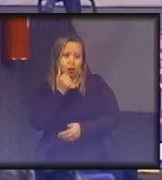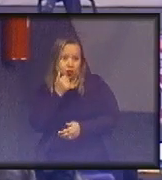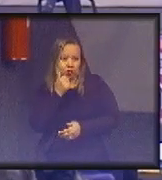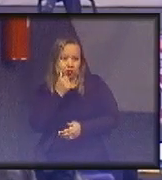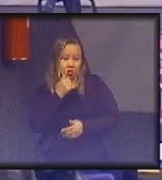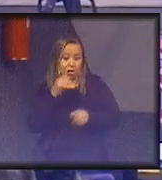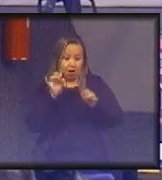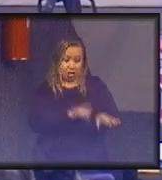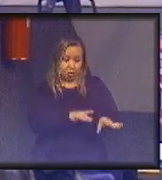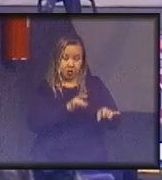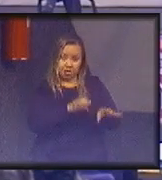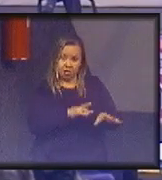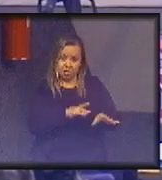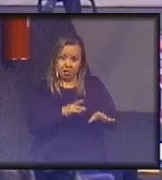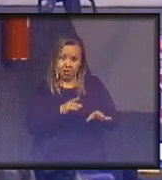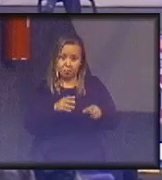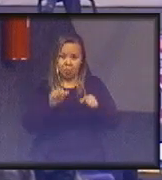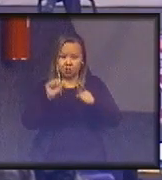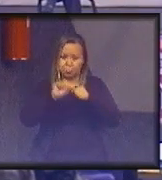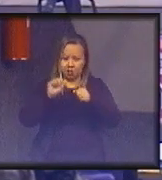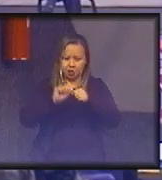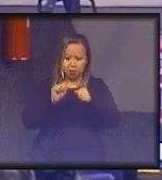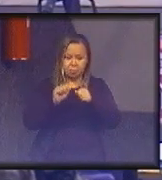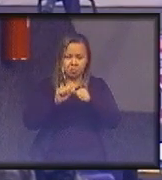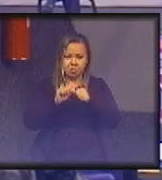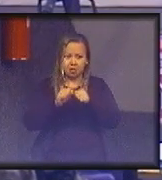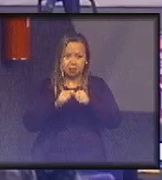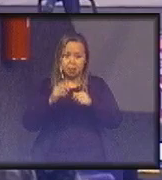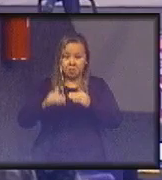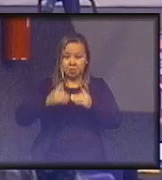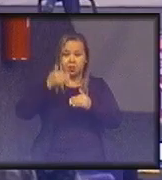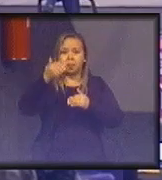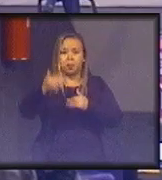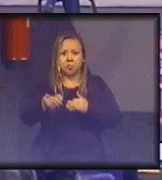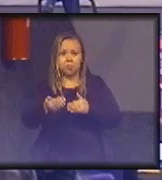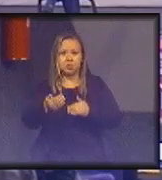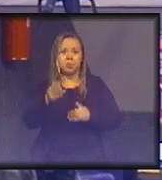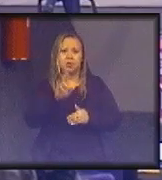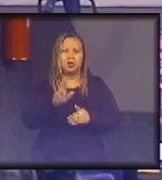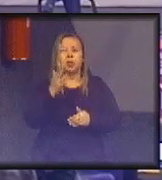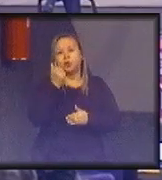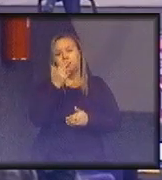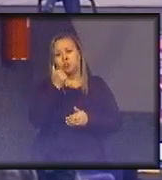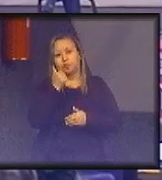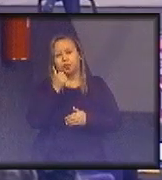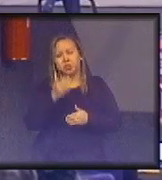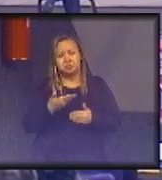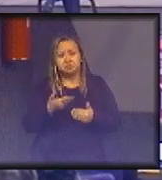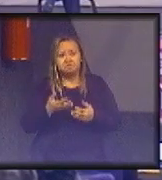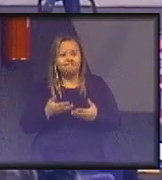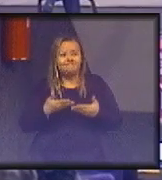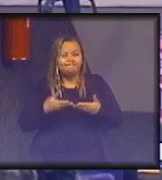significa na cadeia produtiva após o momento do consumo. Isso leva